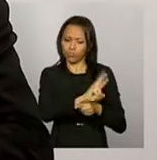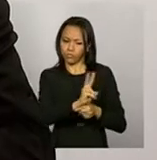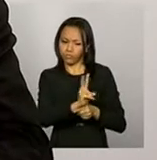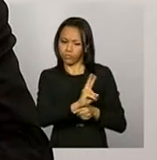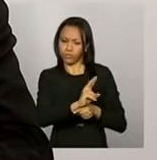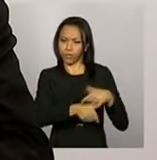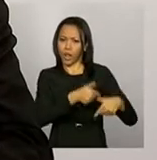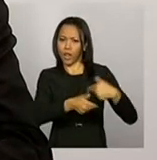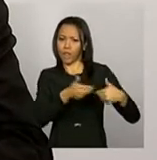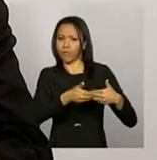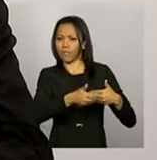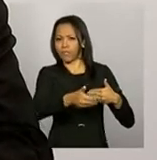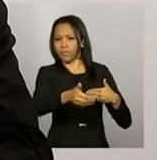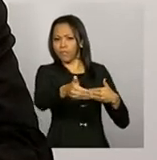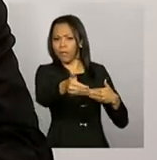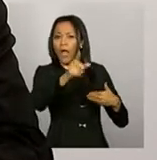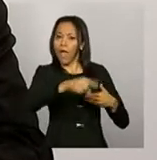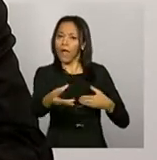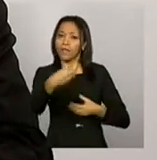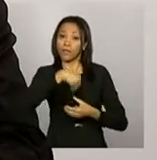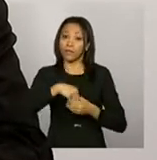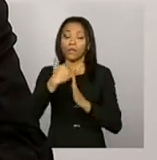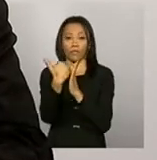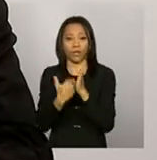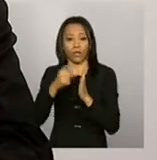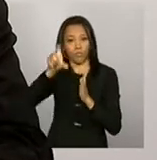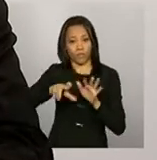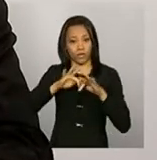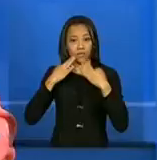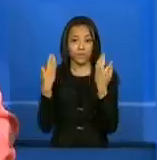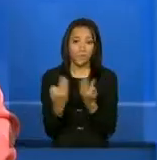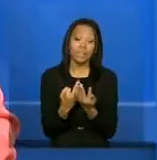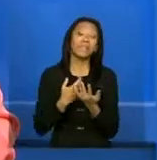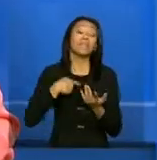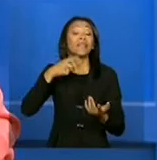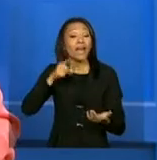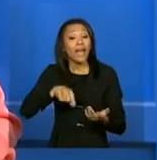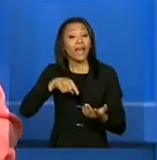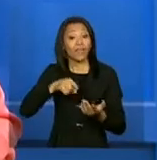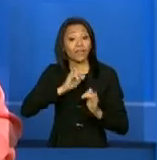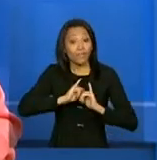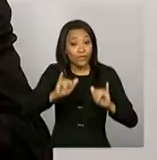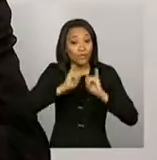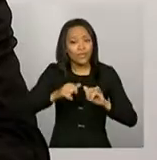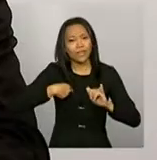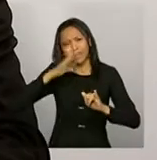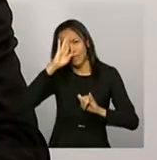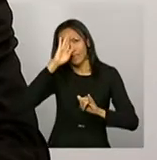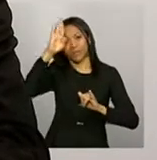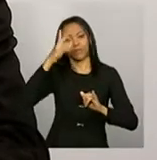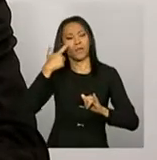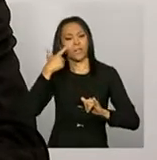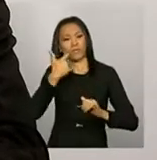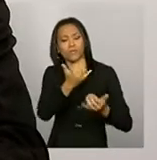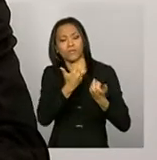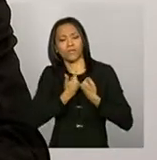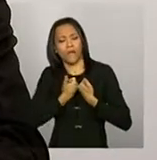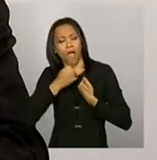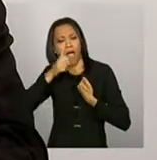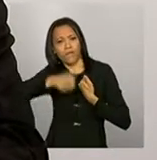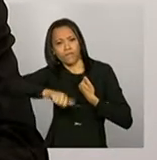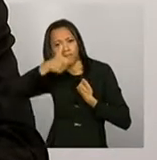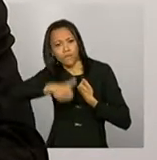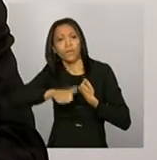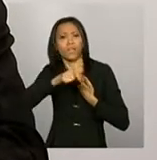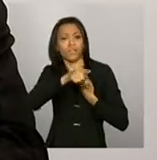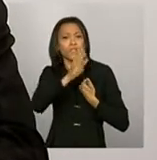Tudo isso parte do programa Bolsa Família. Esse índice é fundamental para o trabalho. O é tanto para medir quanto, pelo que